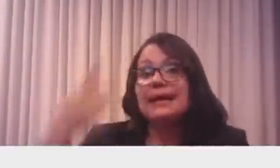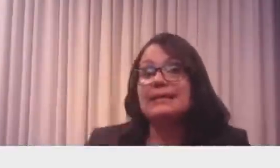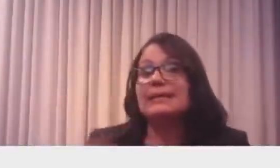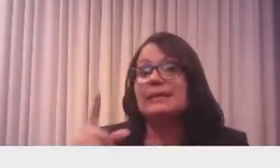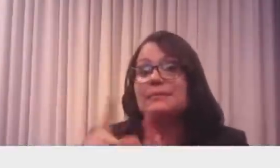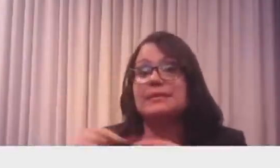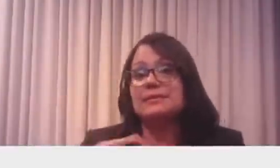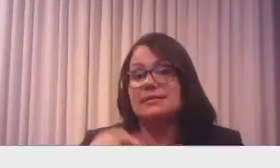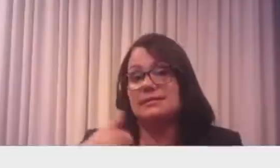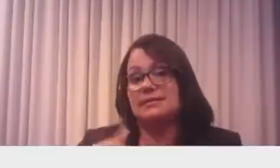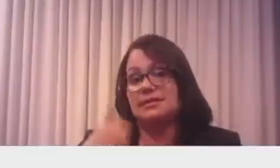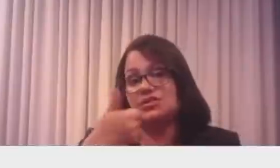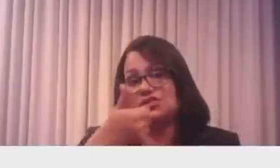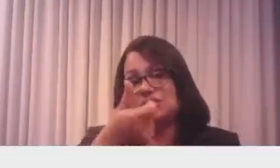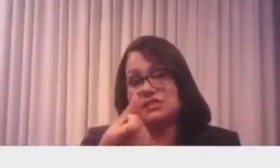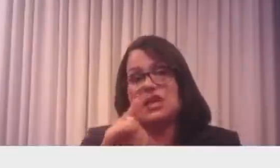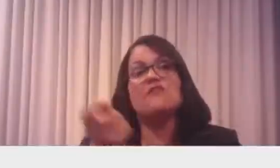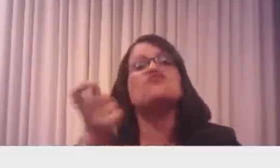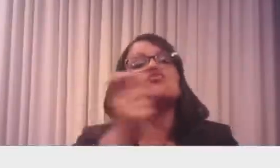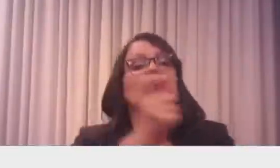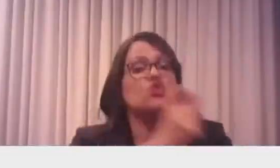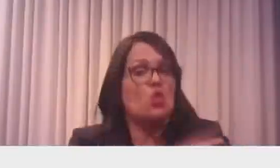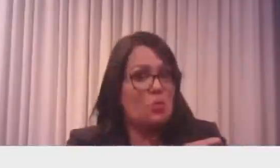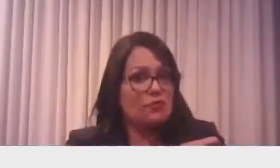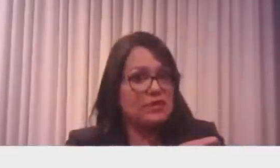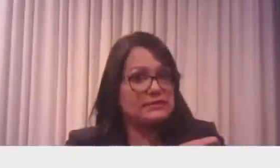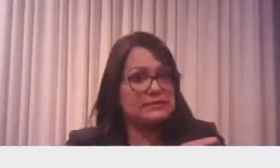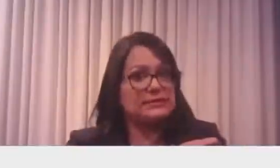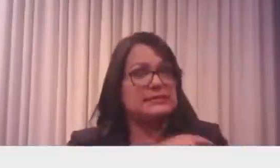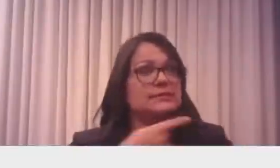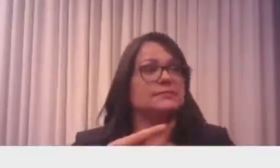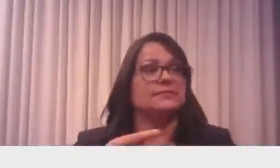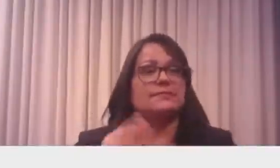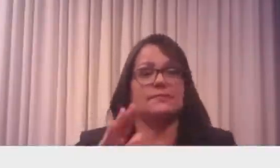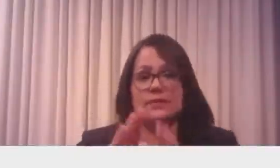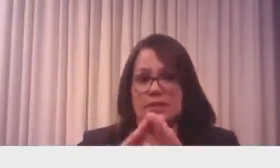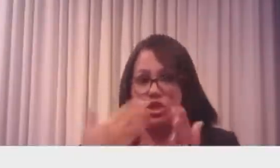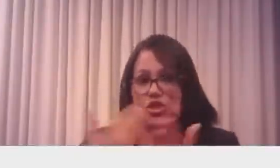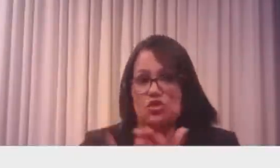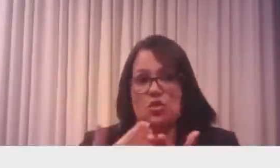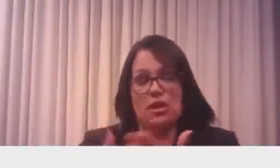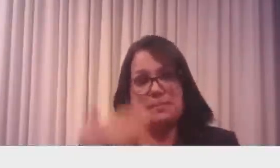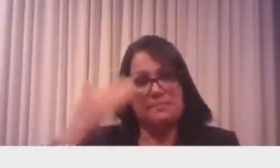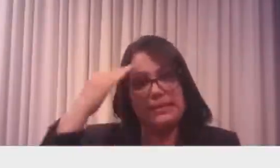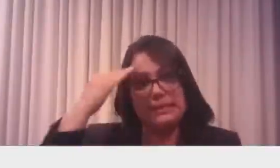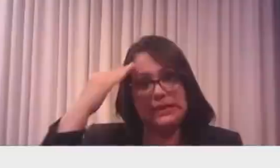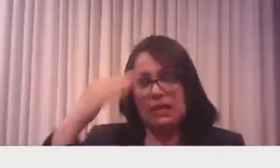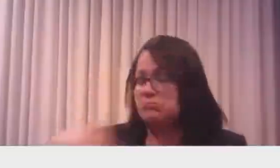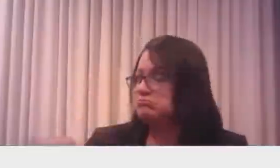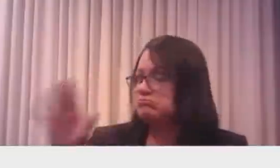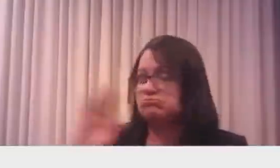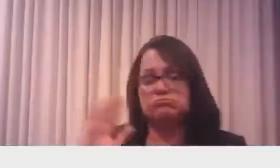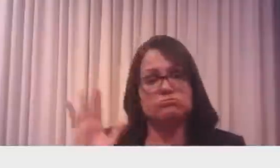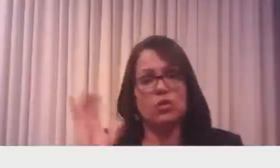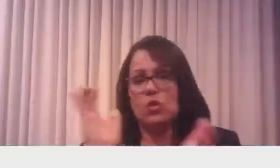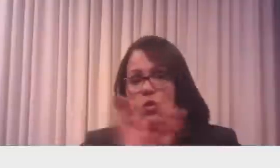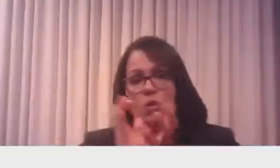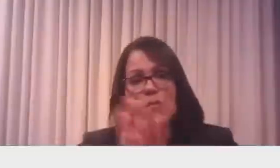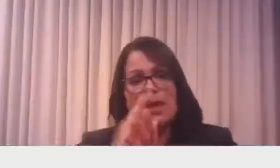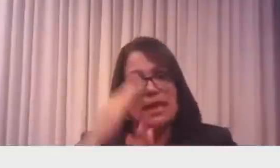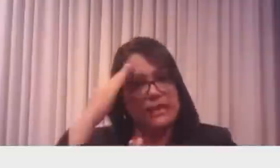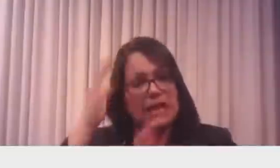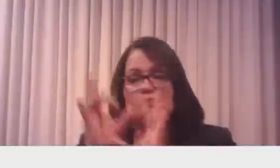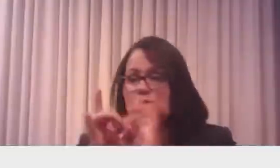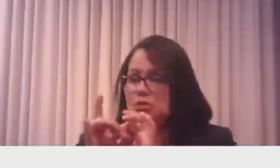Foi a semana passada, tomou a vacina. Os colégios militares não têm nenhuma orientação por parte do comando do Exército